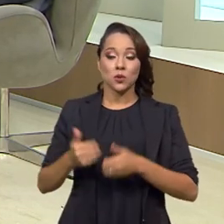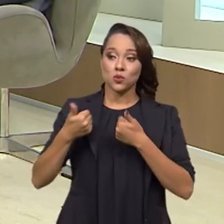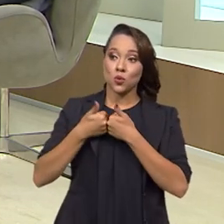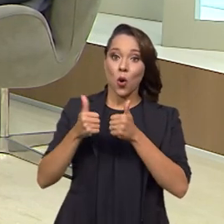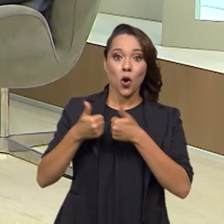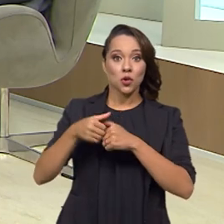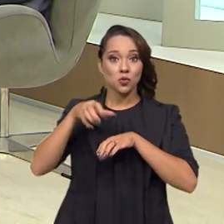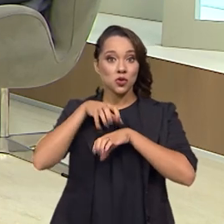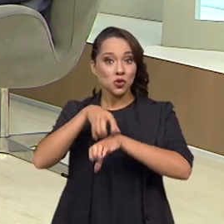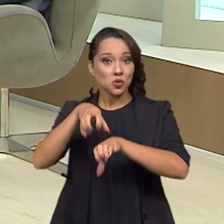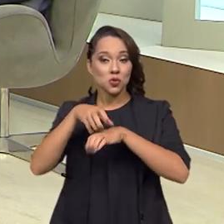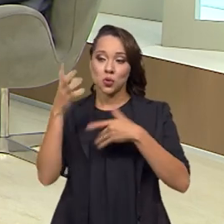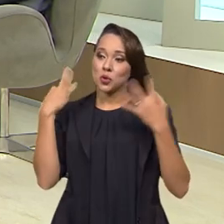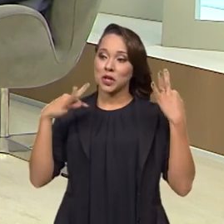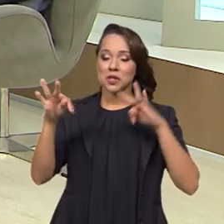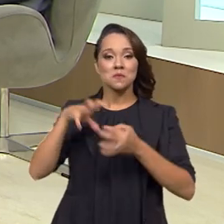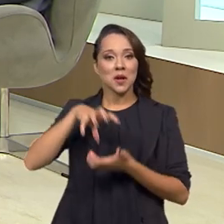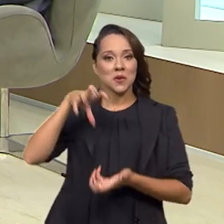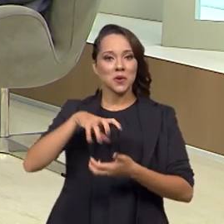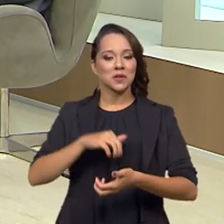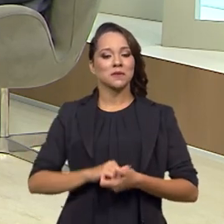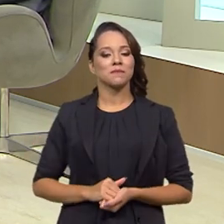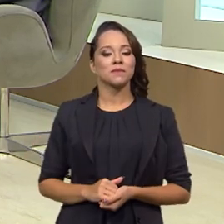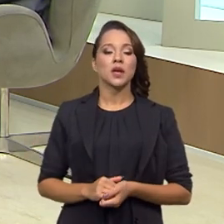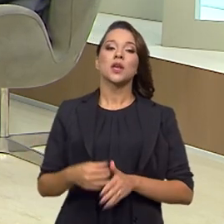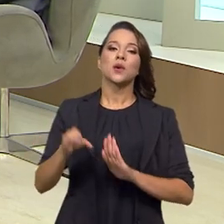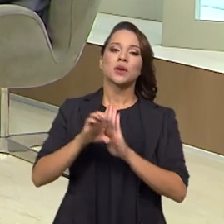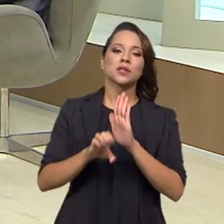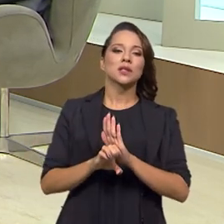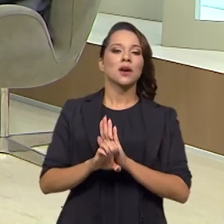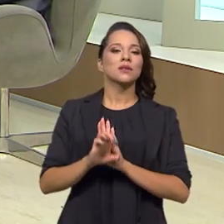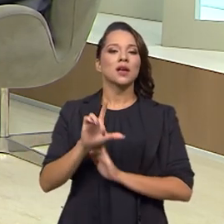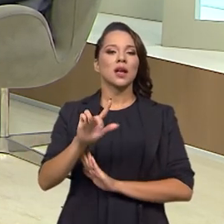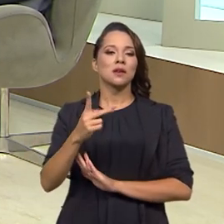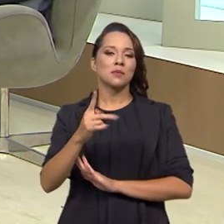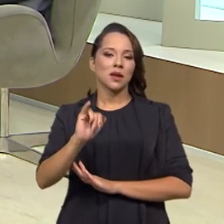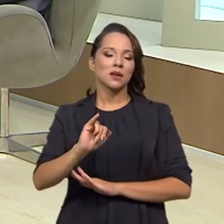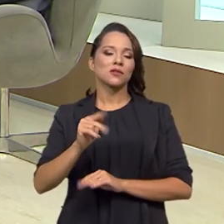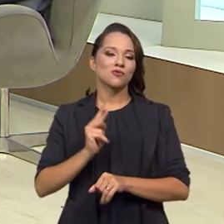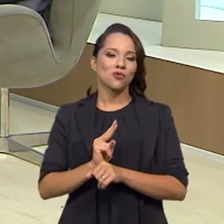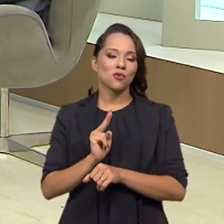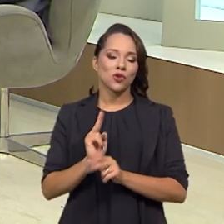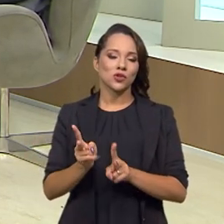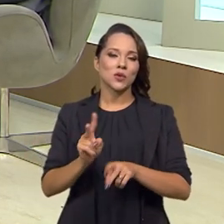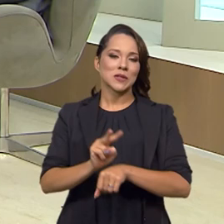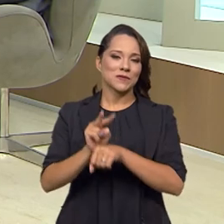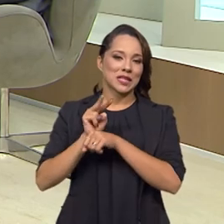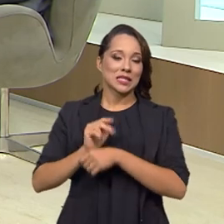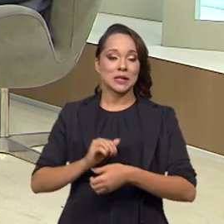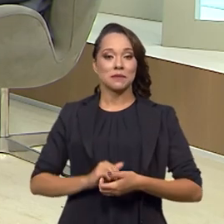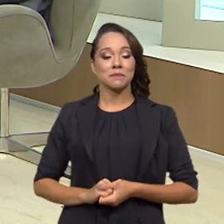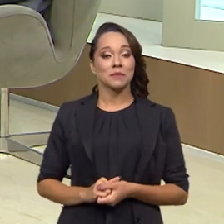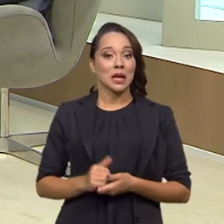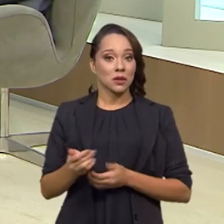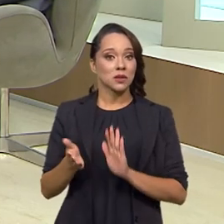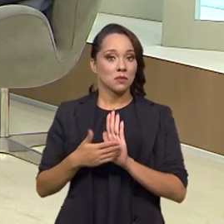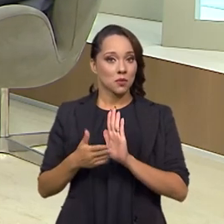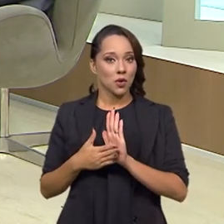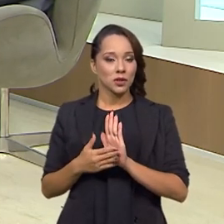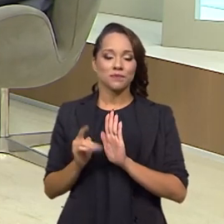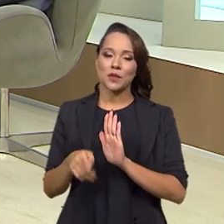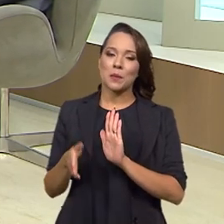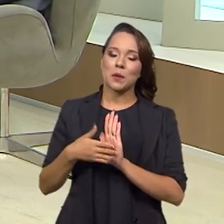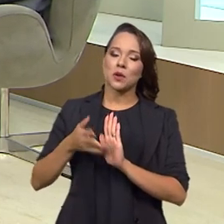para idosos, um sucesso também. E os editais da LPI, que nós continuamos financiando essas entidades. Então, essa proposta é uma